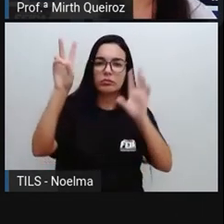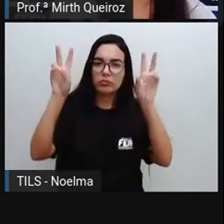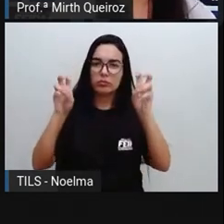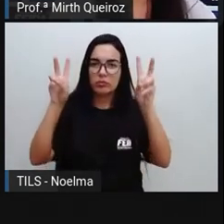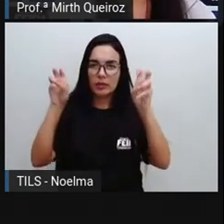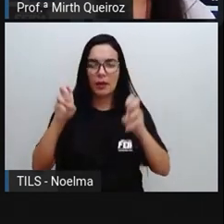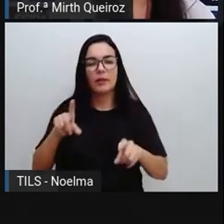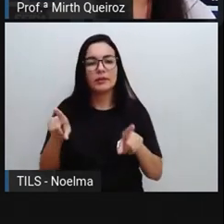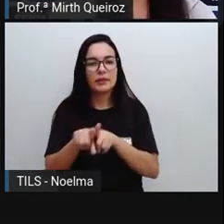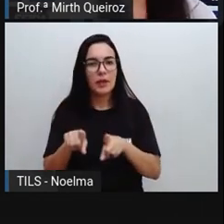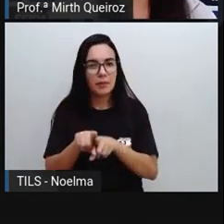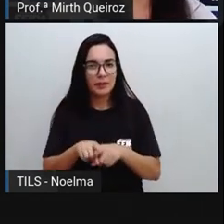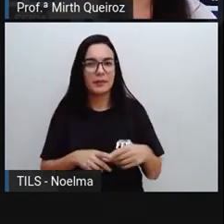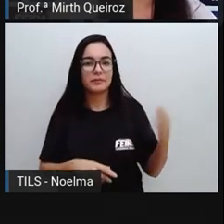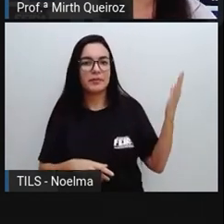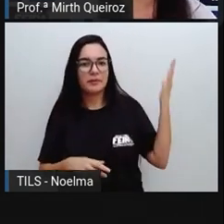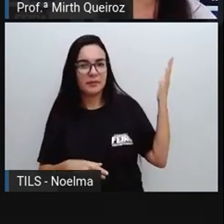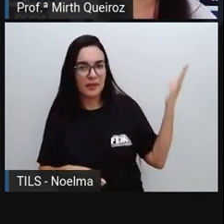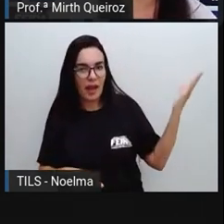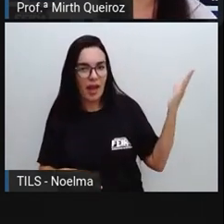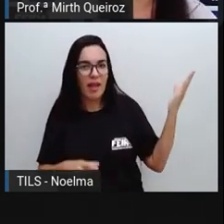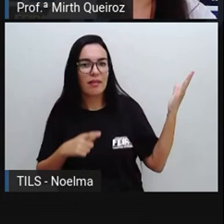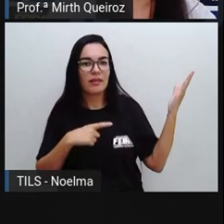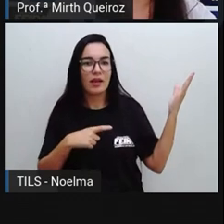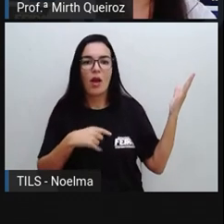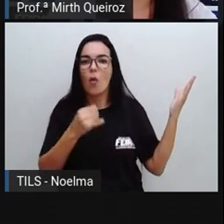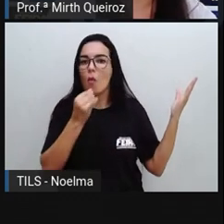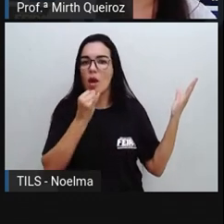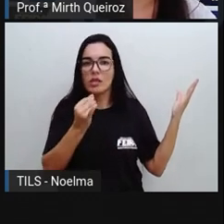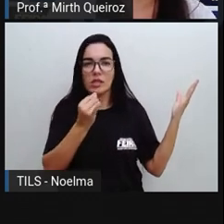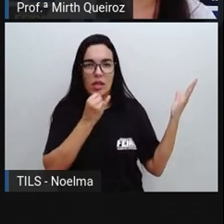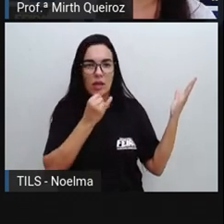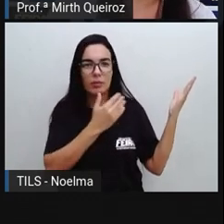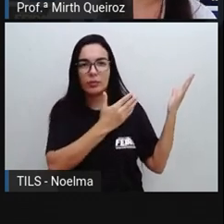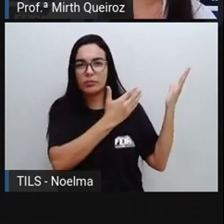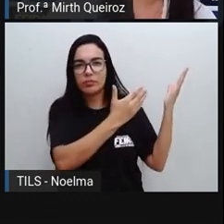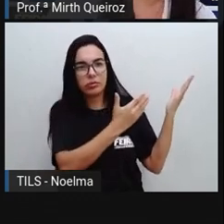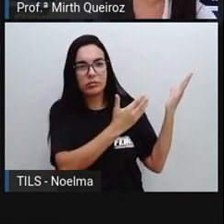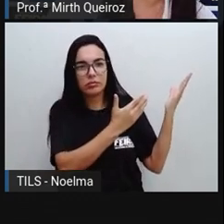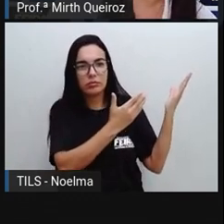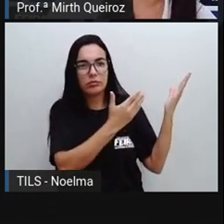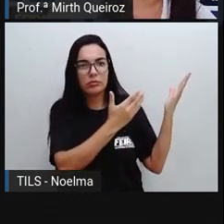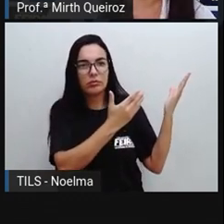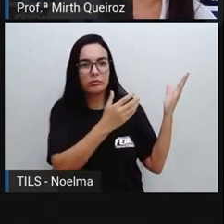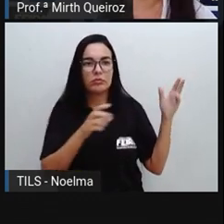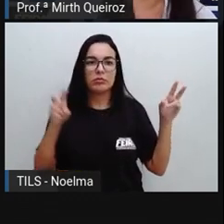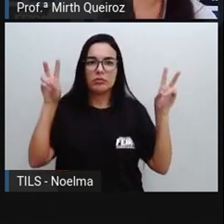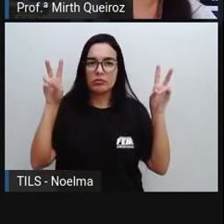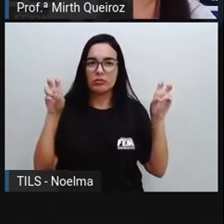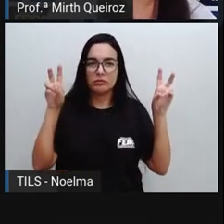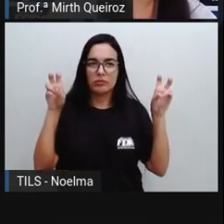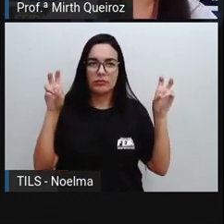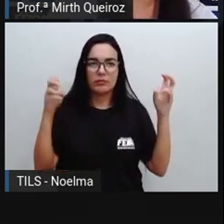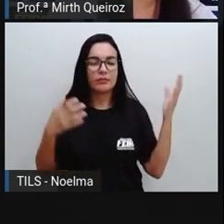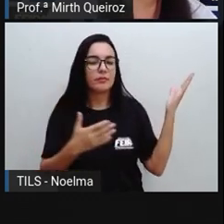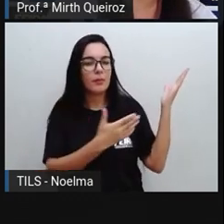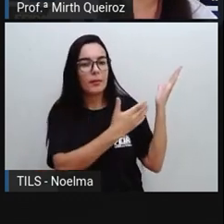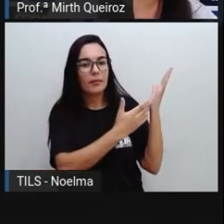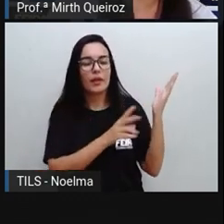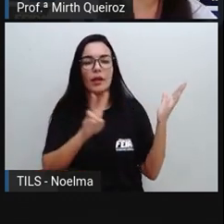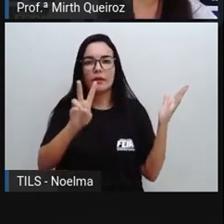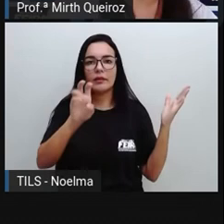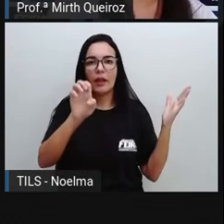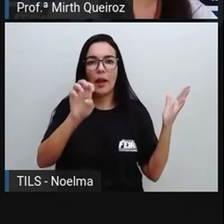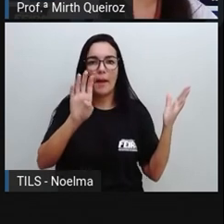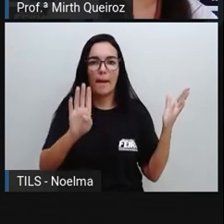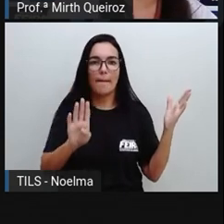a gente vai ver os hiperlinks, né? Que vai fazer com que a gente tenha acesso aí a mais informações sobre aquele